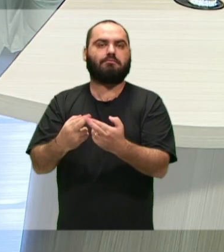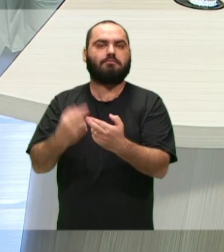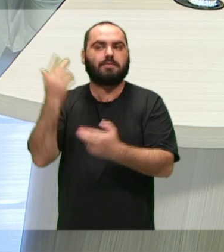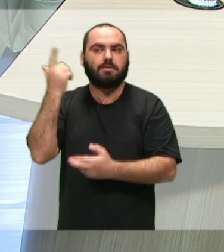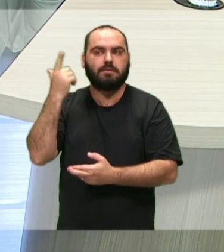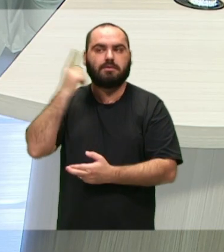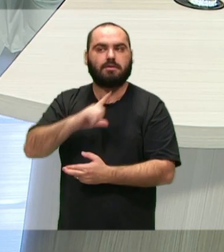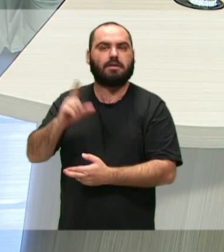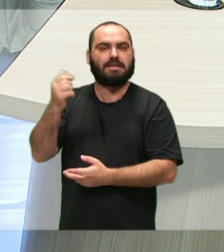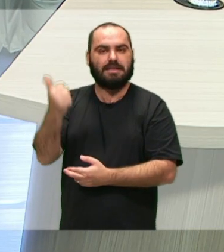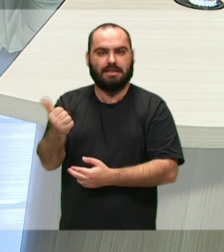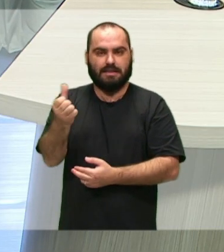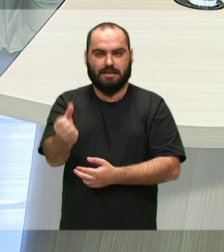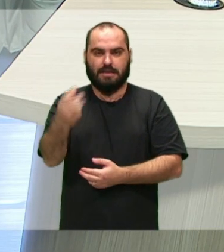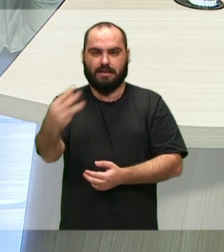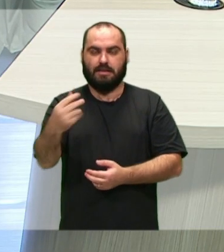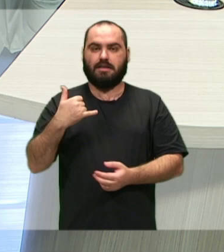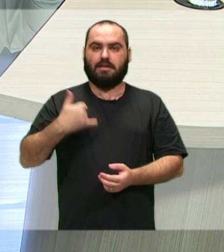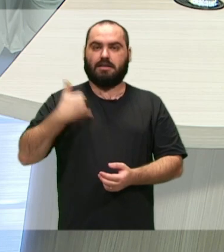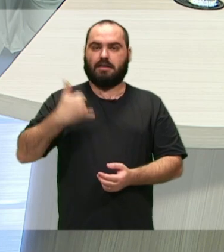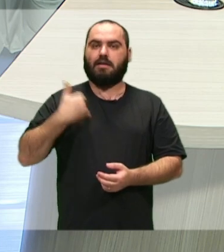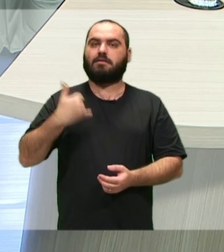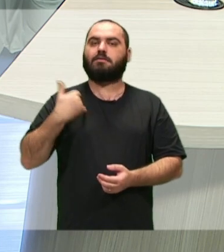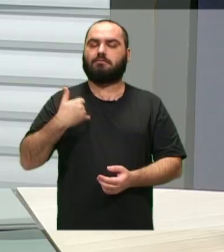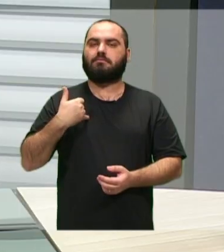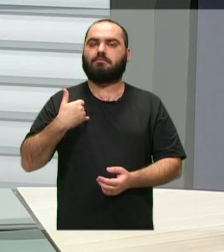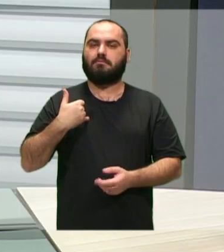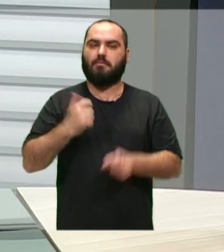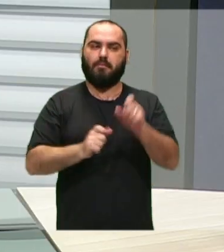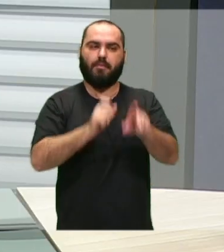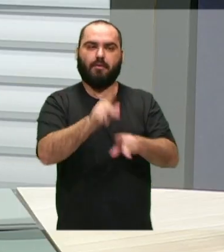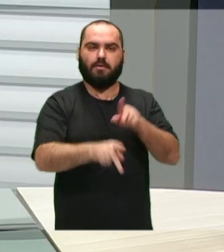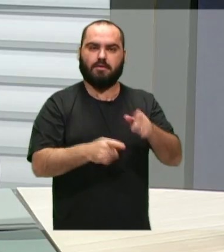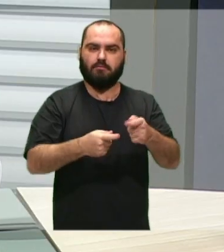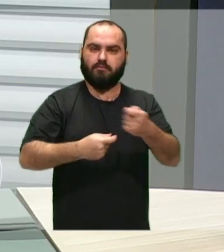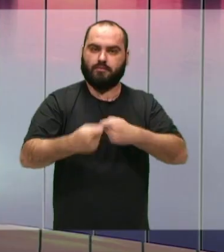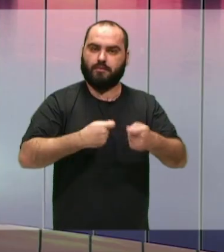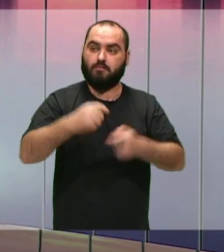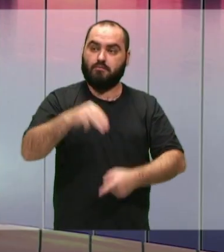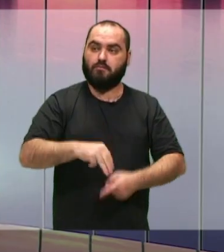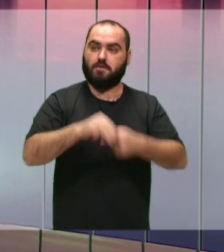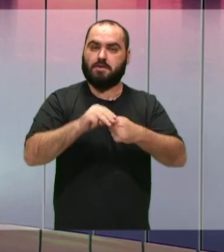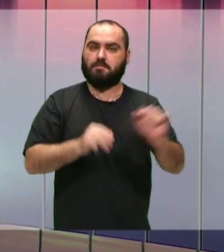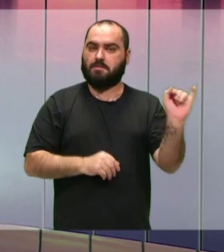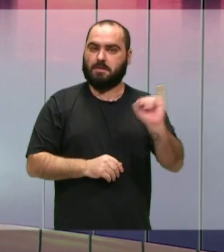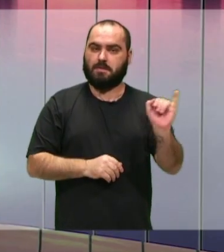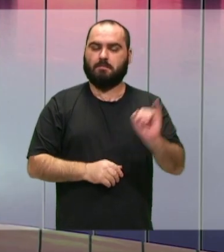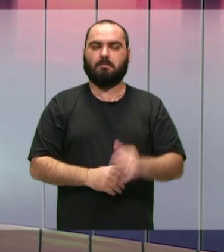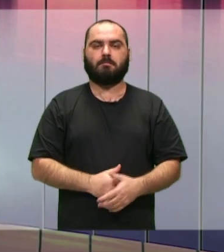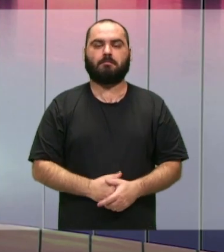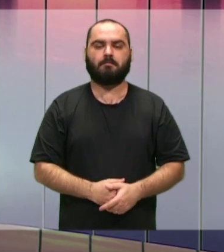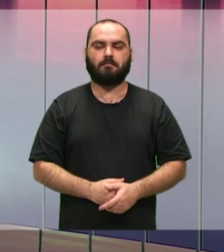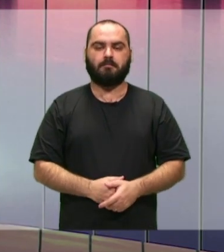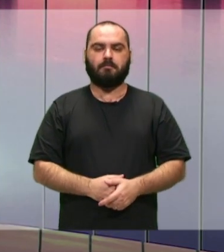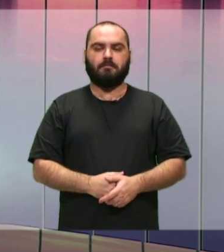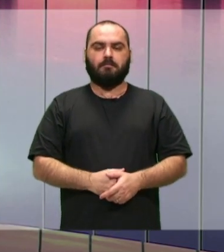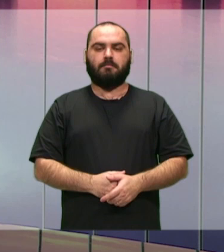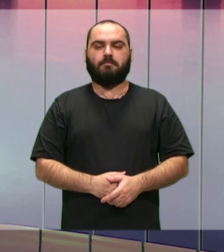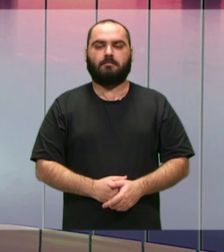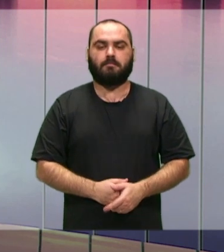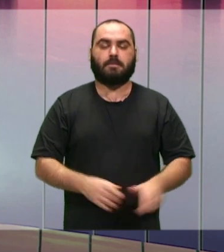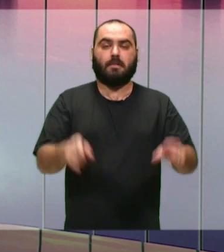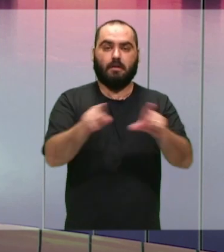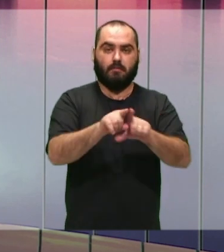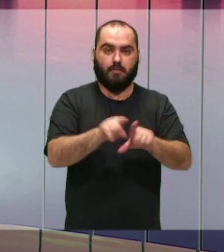e celebramos 163 anos de emancipação política e administrativa do nosso município. Também na programação de aniversário, presidente, os